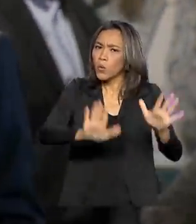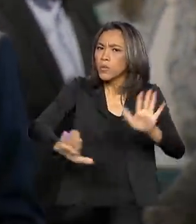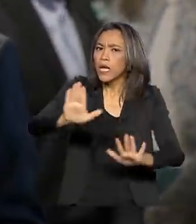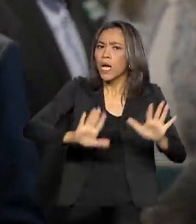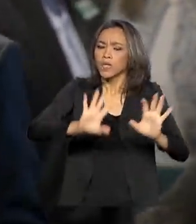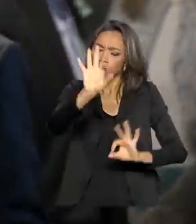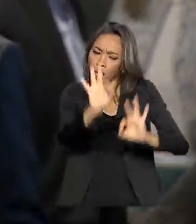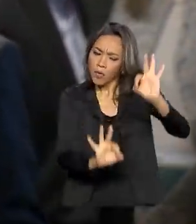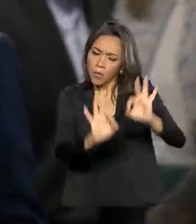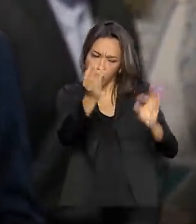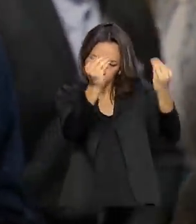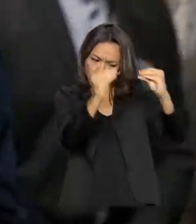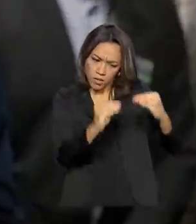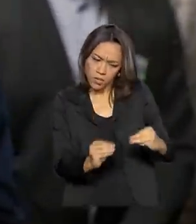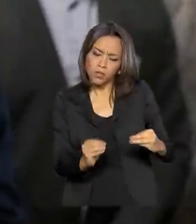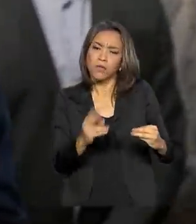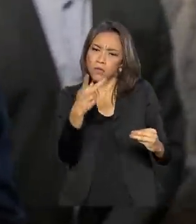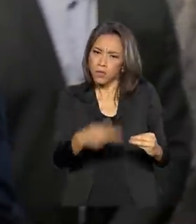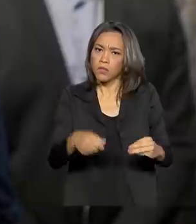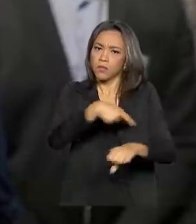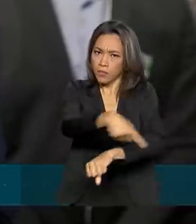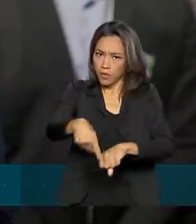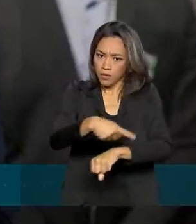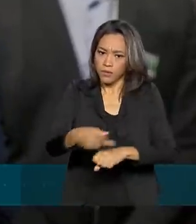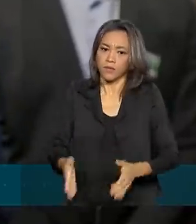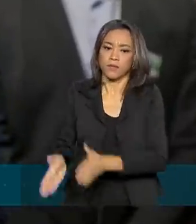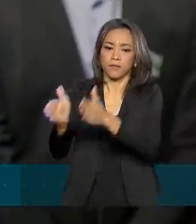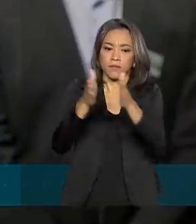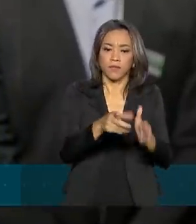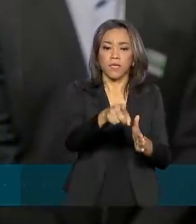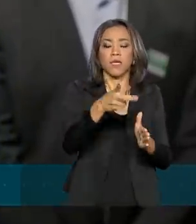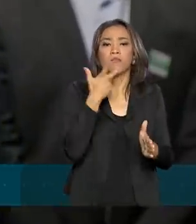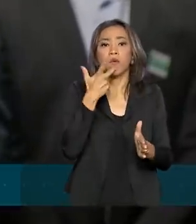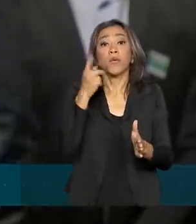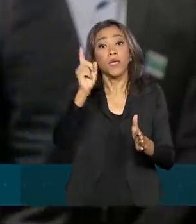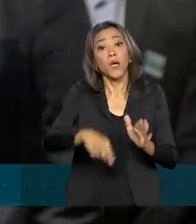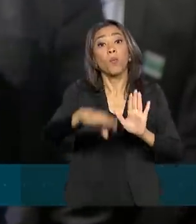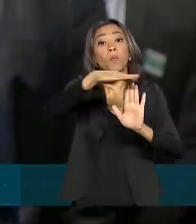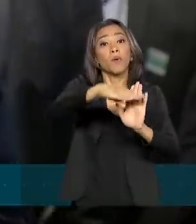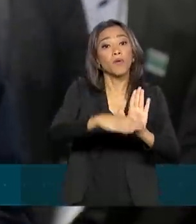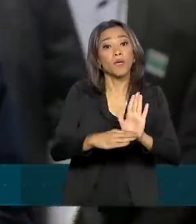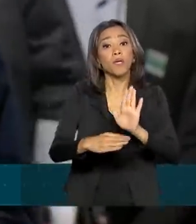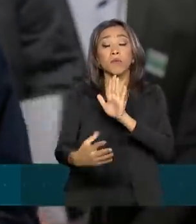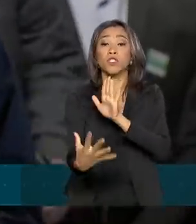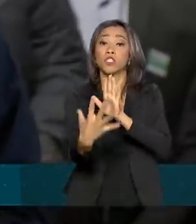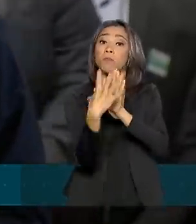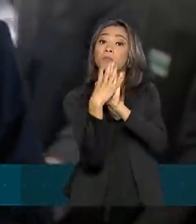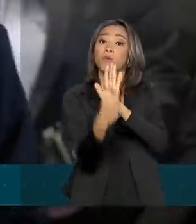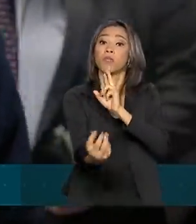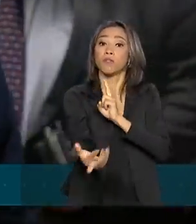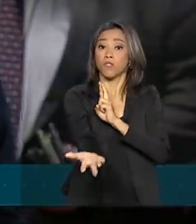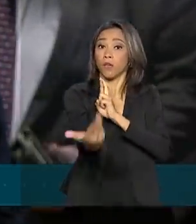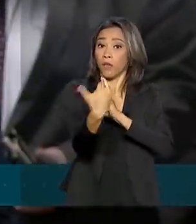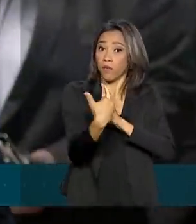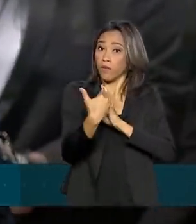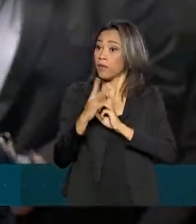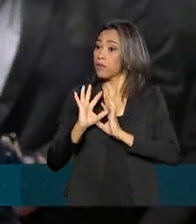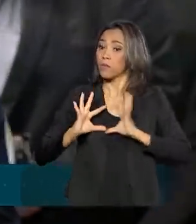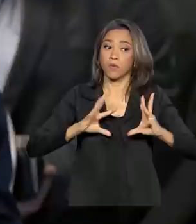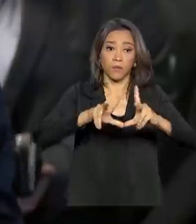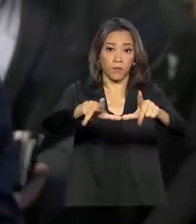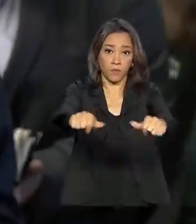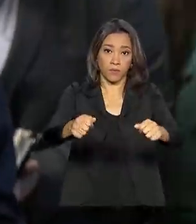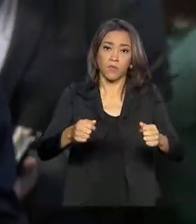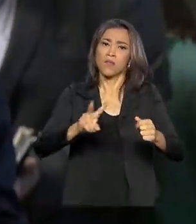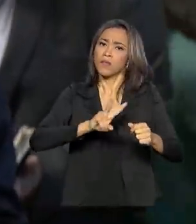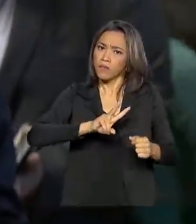energético do país. Um programa que certamente é referência para todos nós e que vai dar à